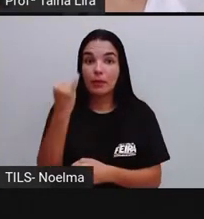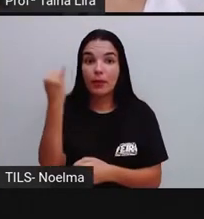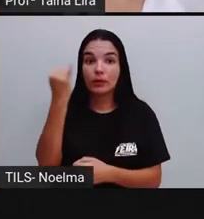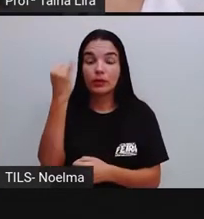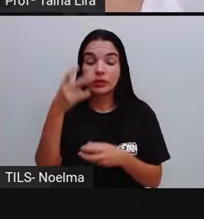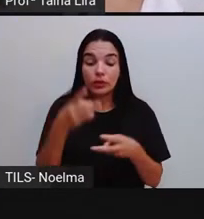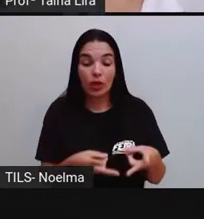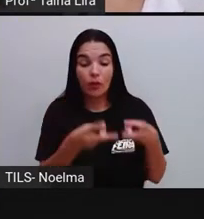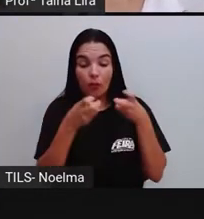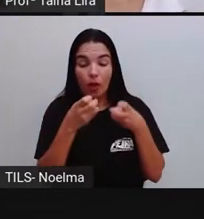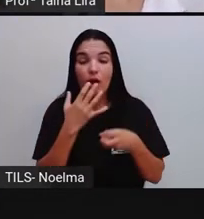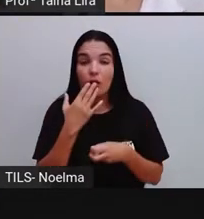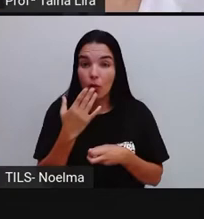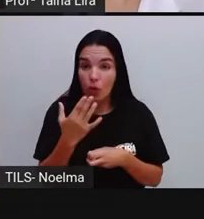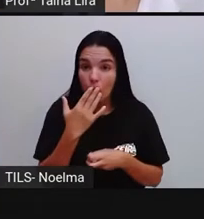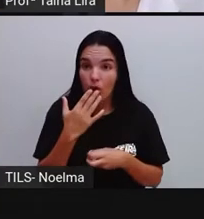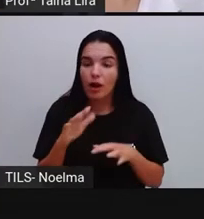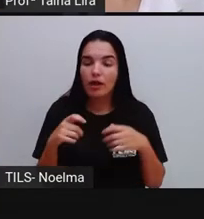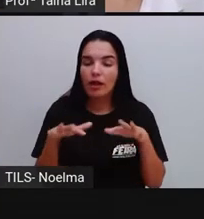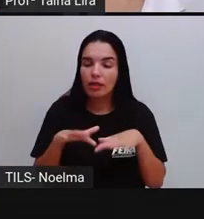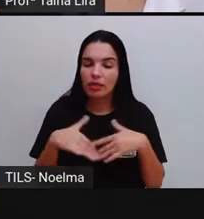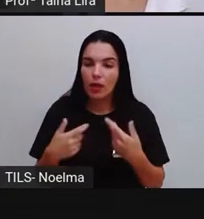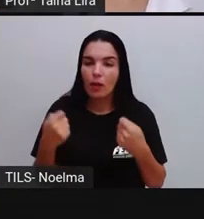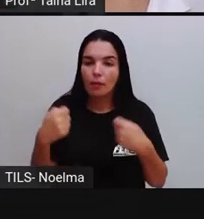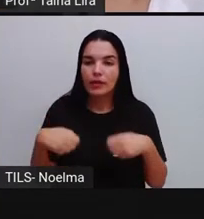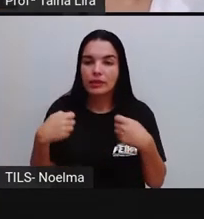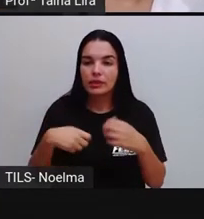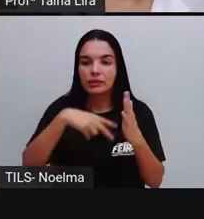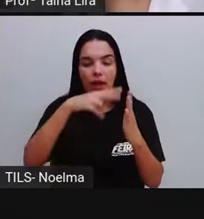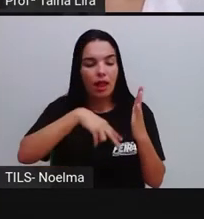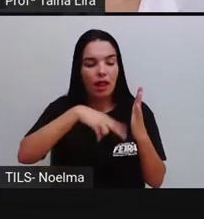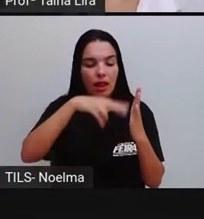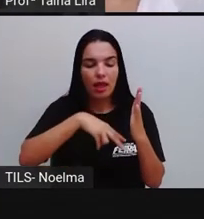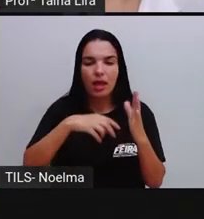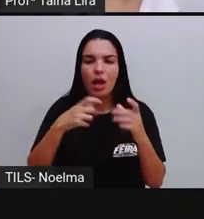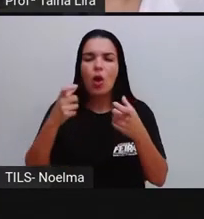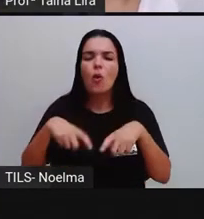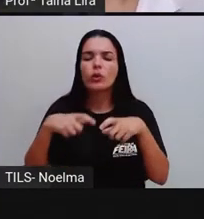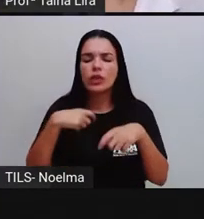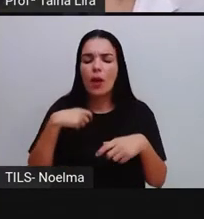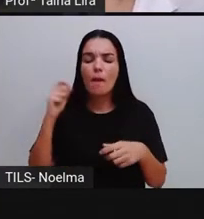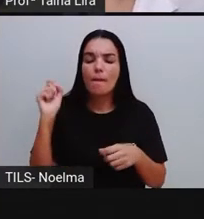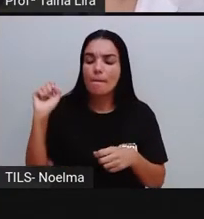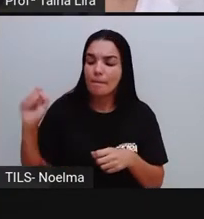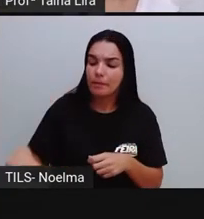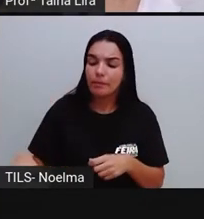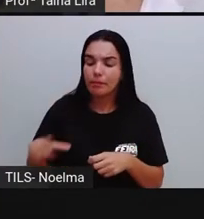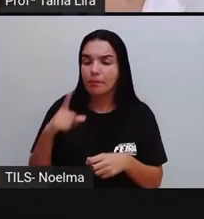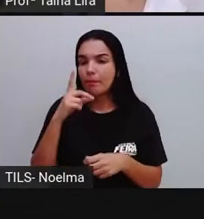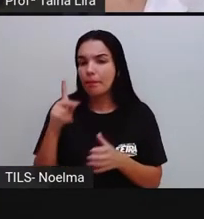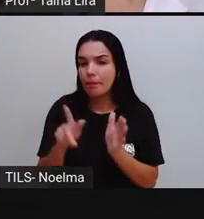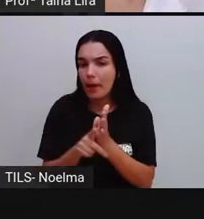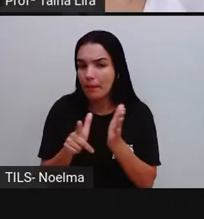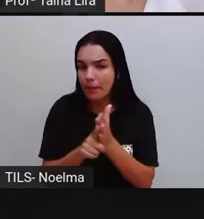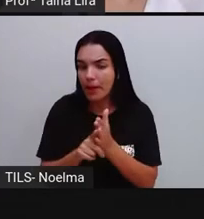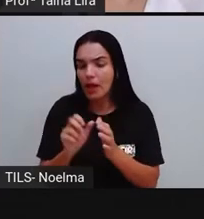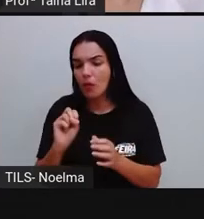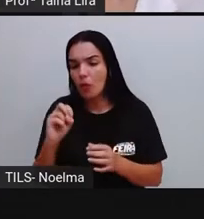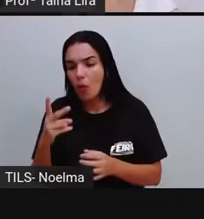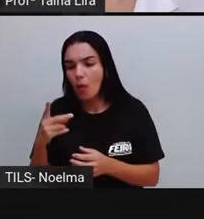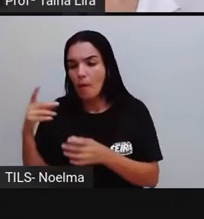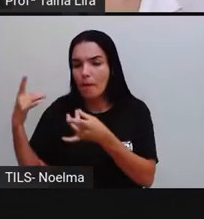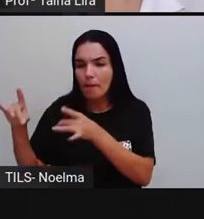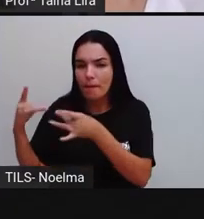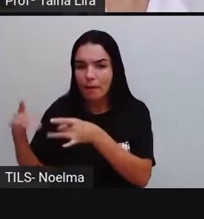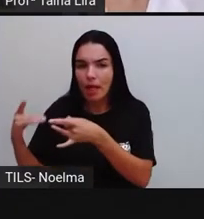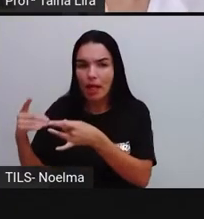reconhece pela cor, ler, ó, onde é que eu jogo o papel, onde é que eu jogo o plástico, tá? Não adianta ter